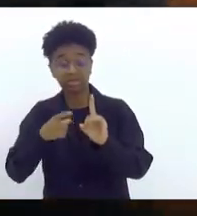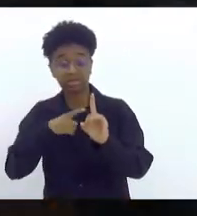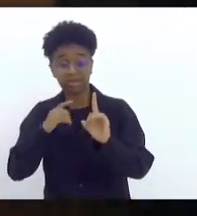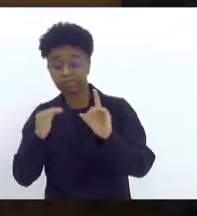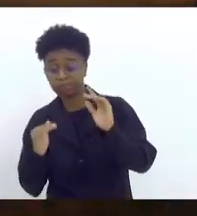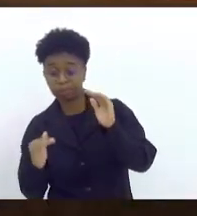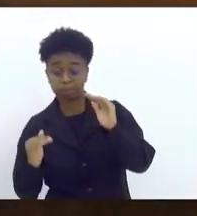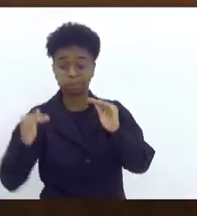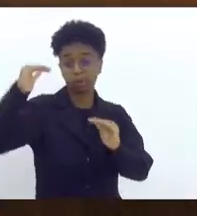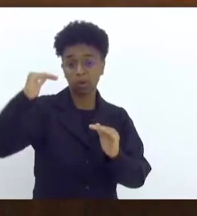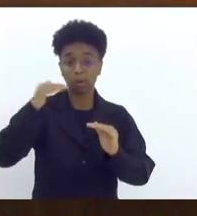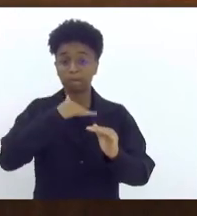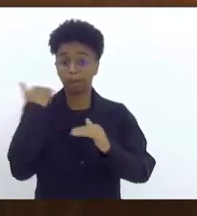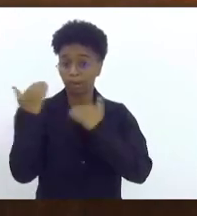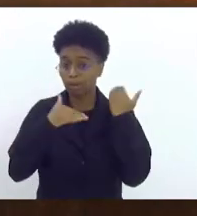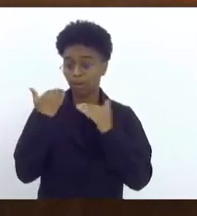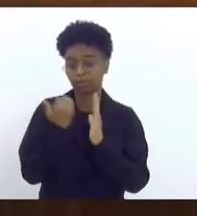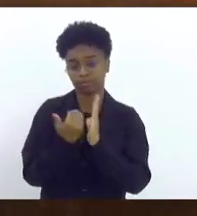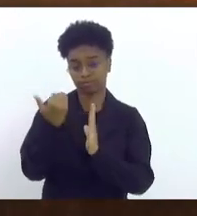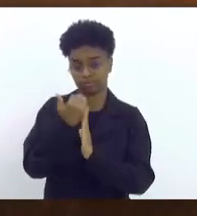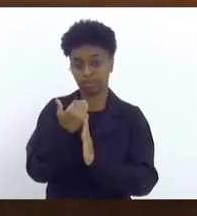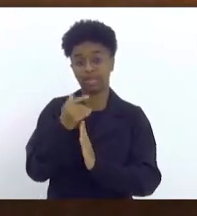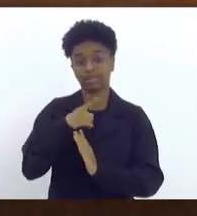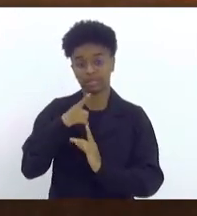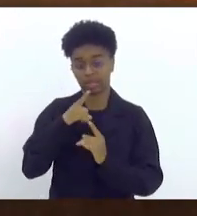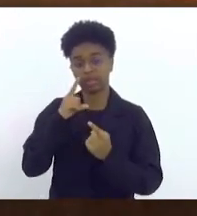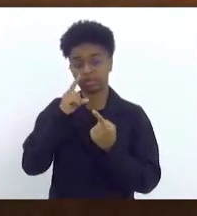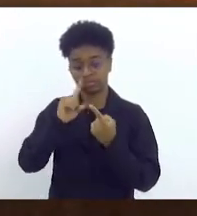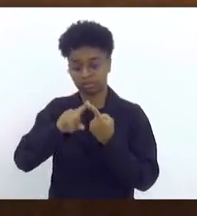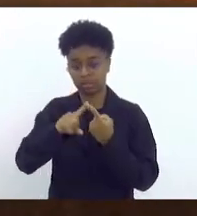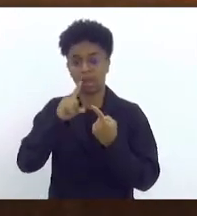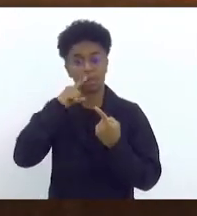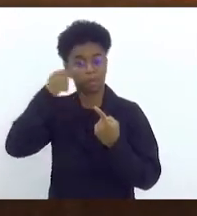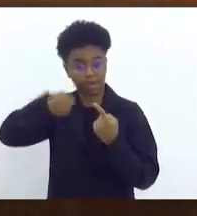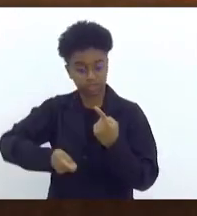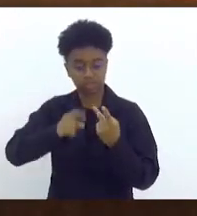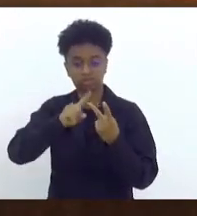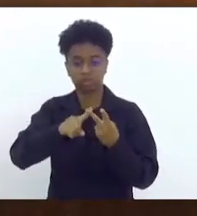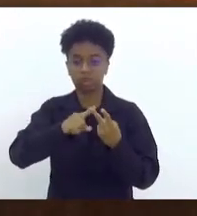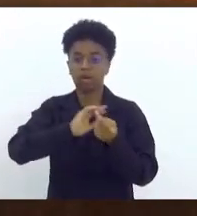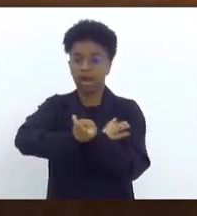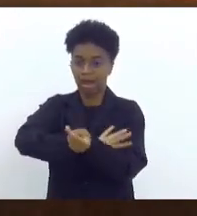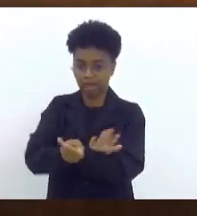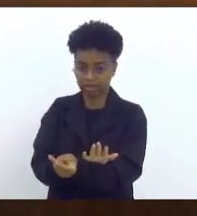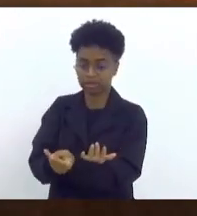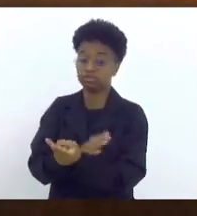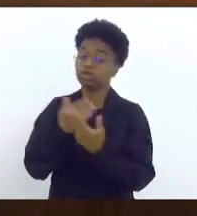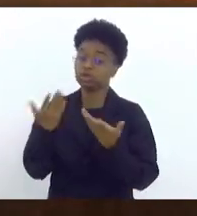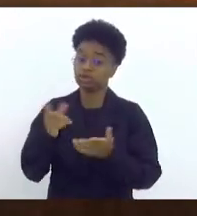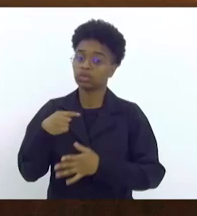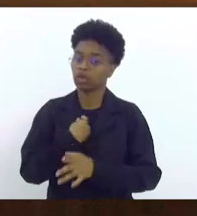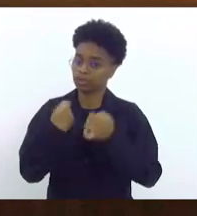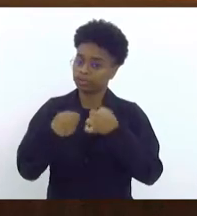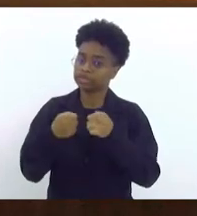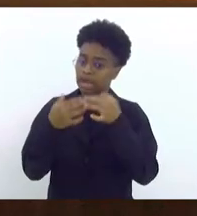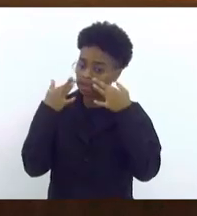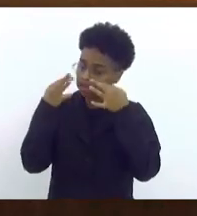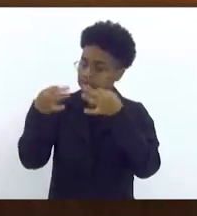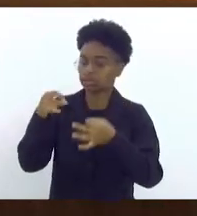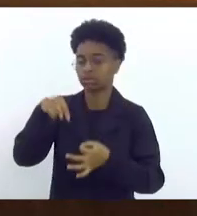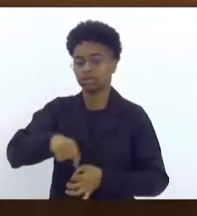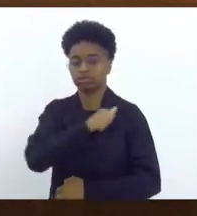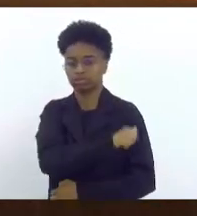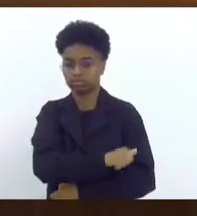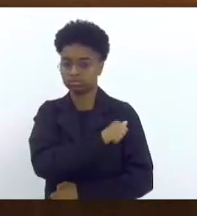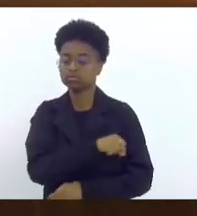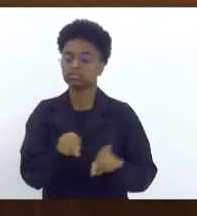perfil, dois gatilhos, o machismo e o racismo. Então, é central a gente olhar para o Rio de Janeiro e saber que